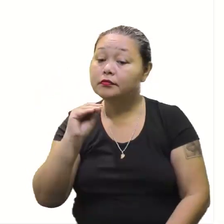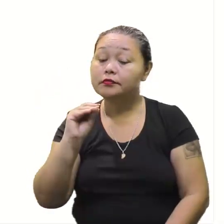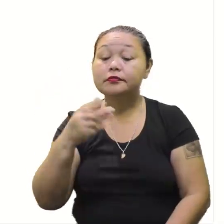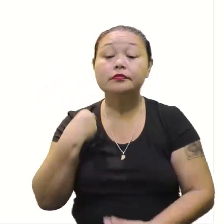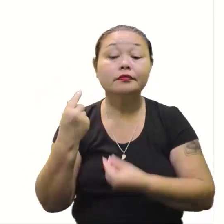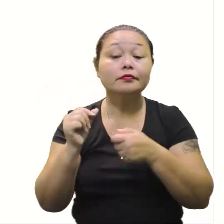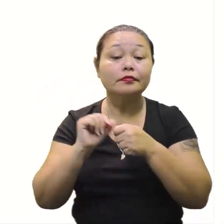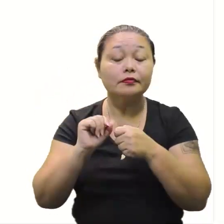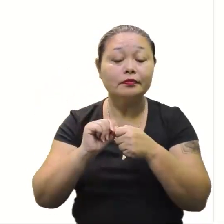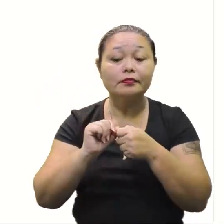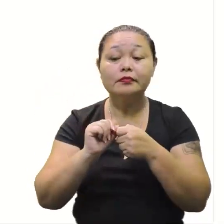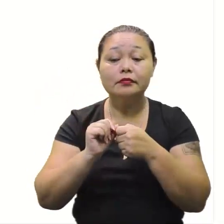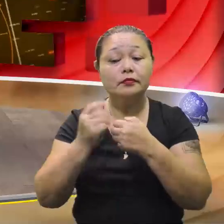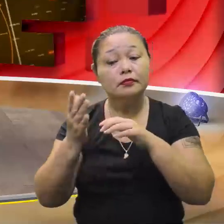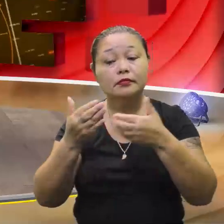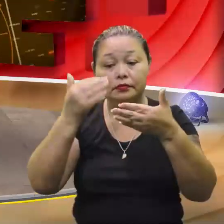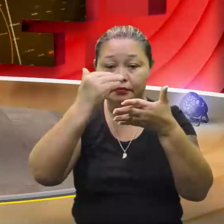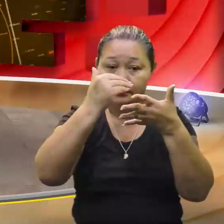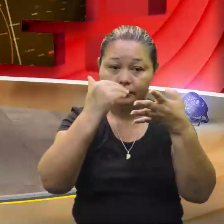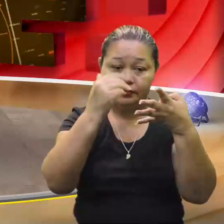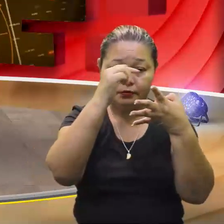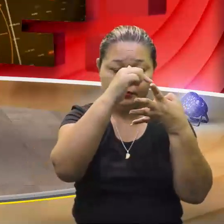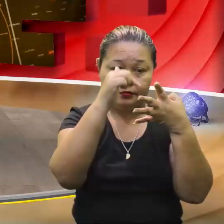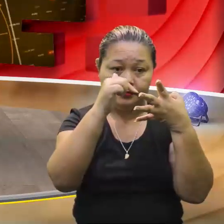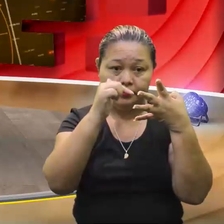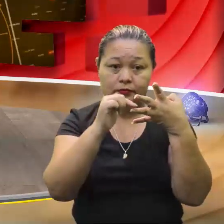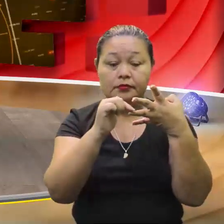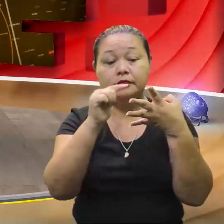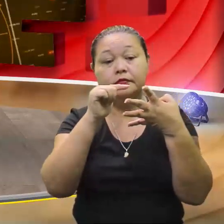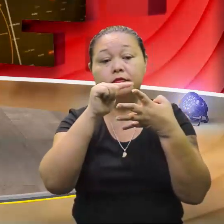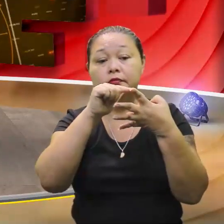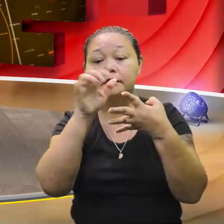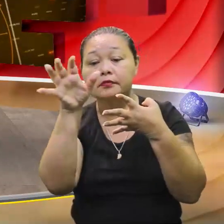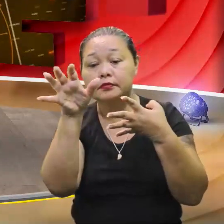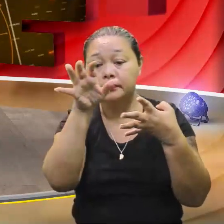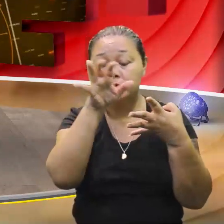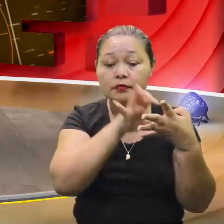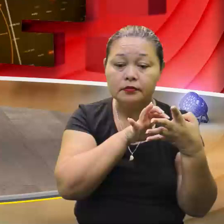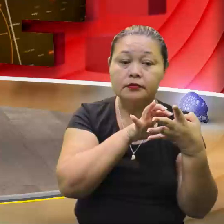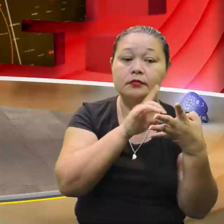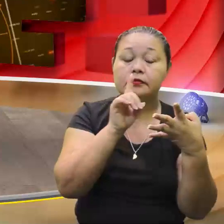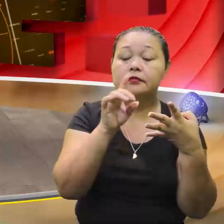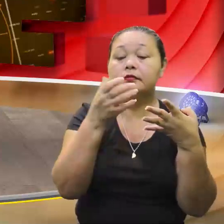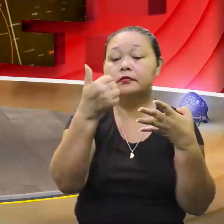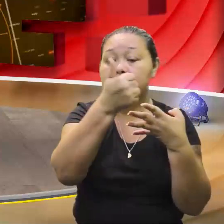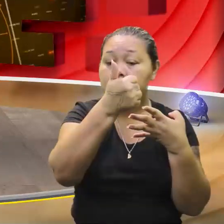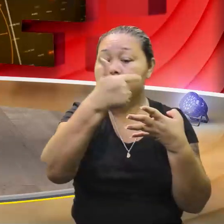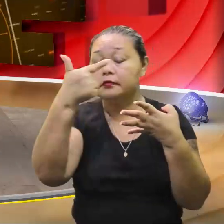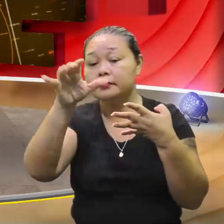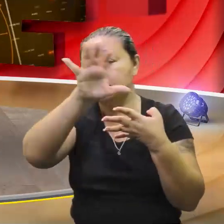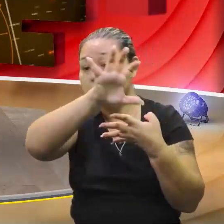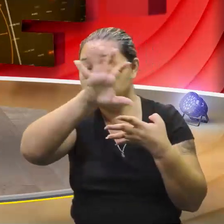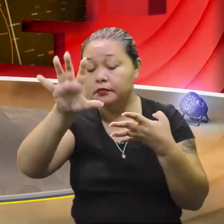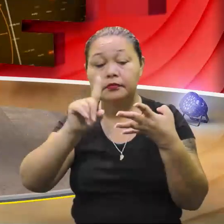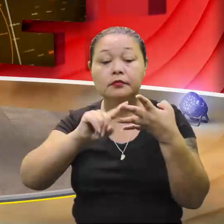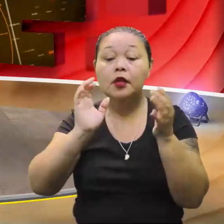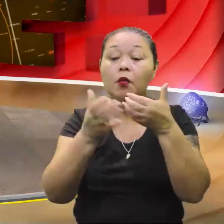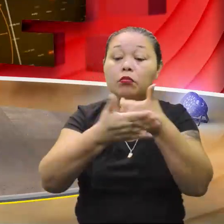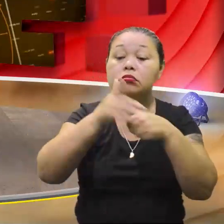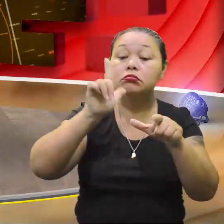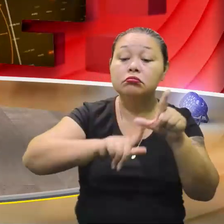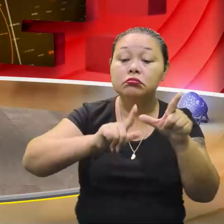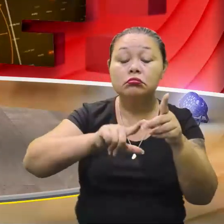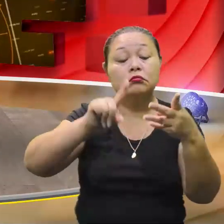como é que a gente ficava, né? Aqueles no passo a passo, quatro passos. A gente viu que a gente isolava os membros, separava as incógnitas,